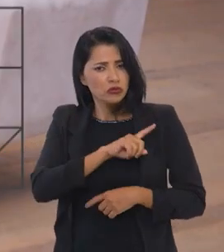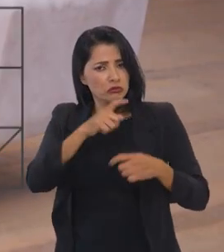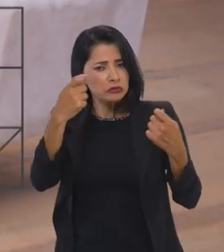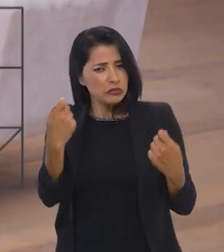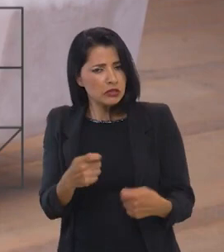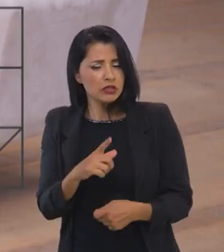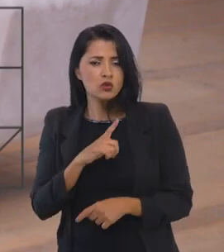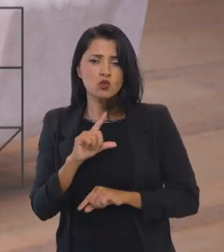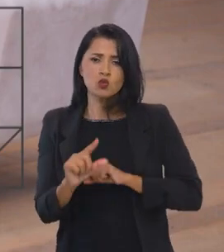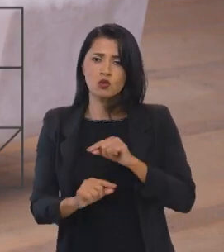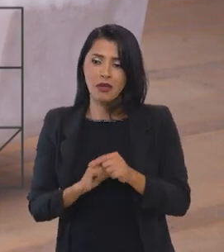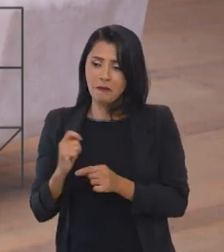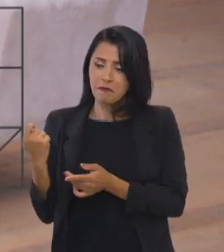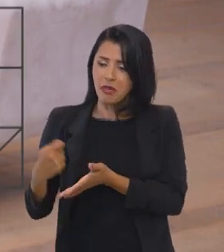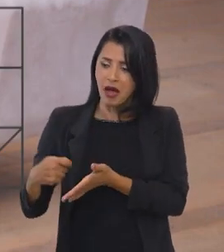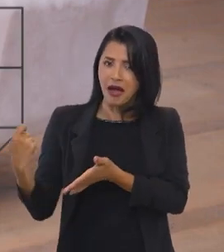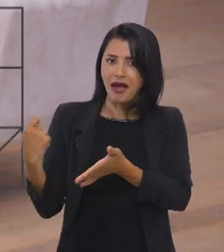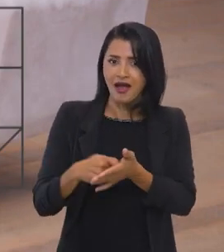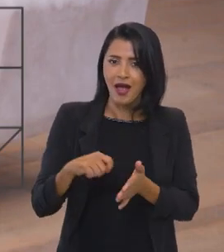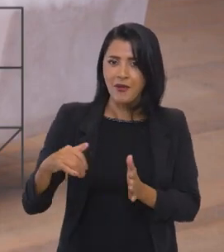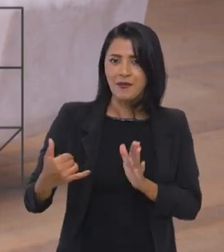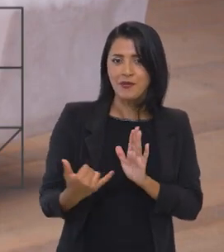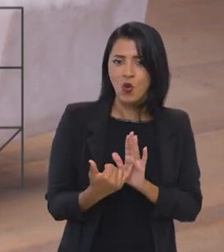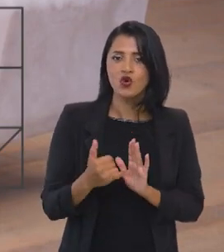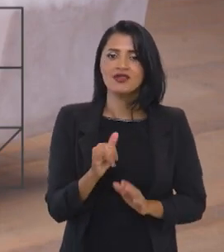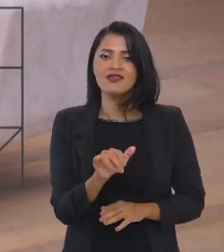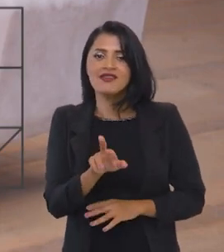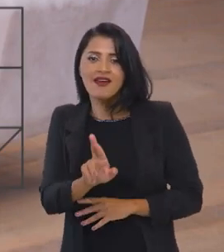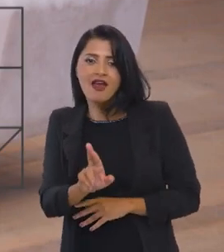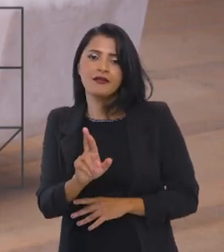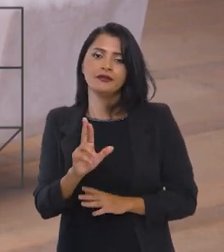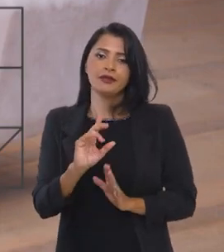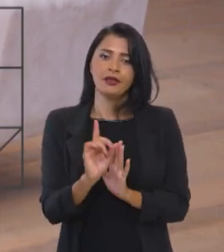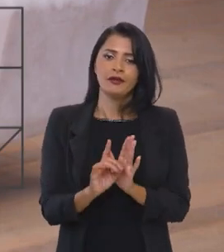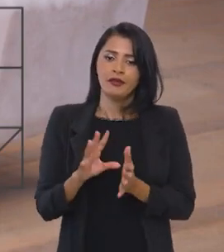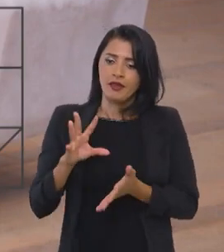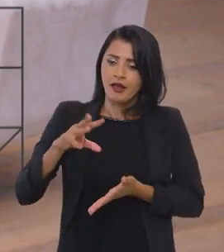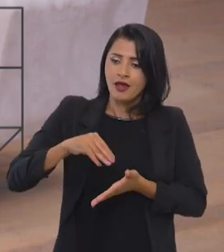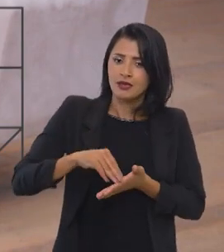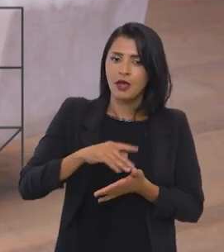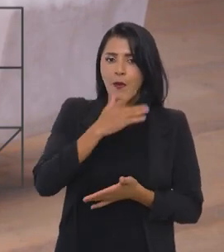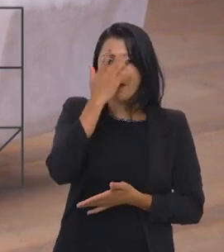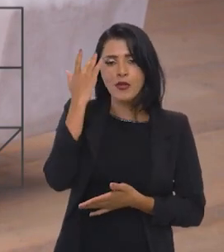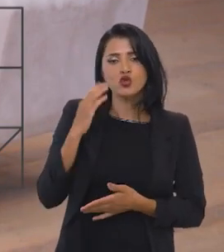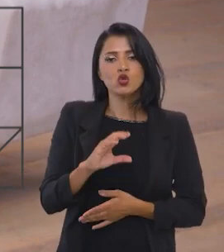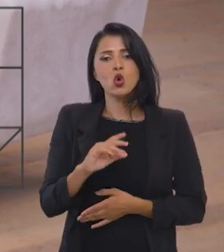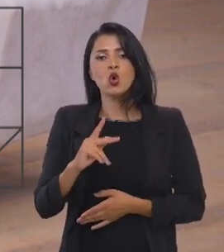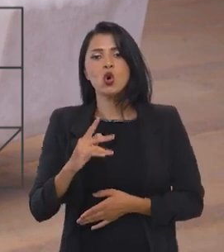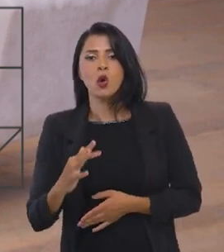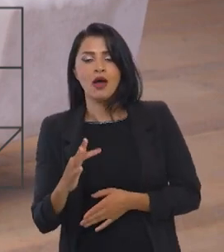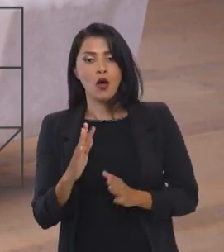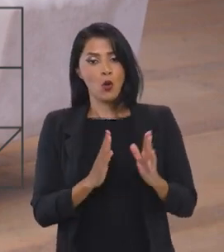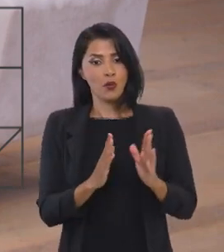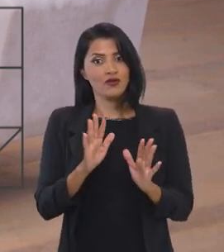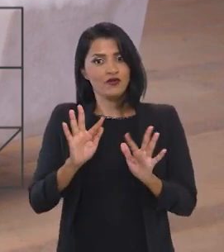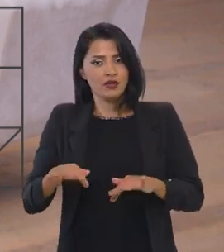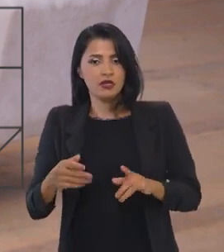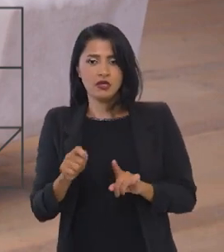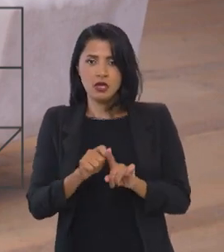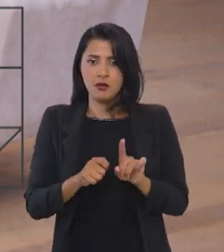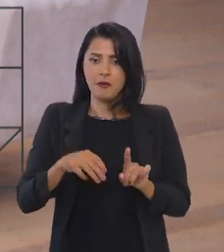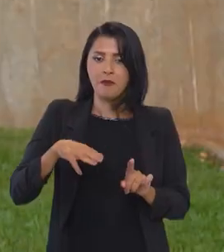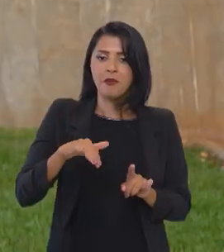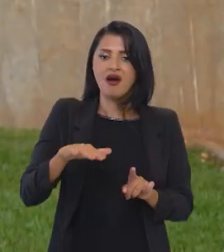pagar imposto de renda, por exemplo, fazer a nossa declaração pessoa física, cujo prazo se encerra agora no final